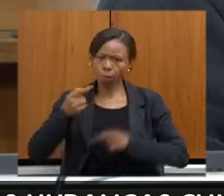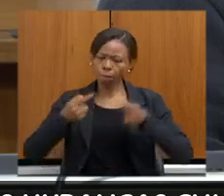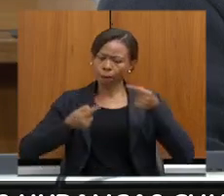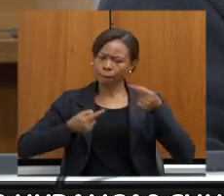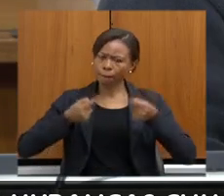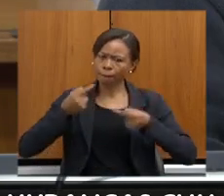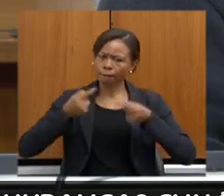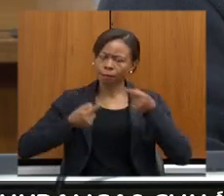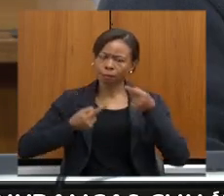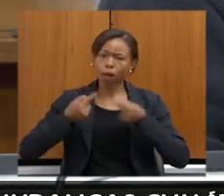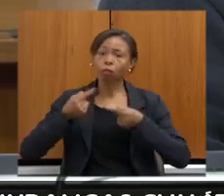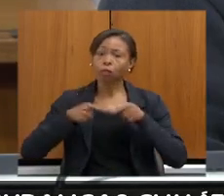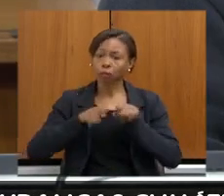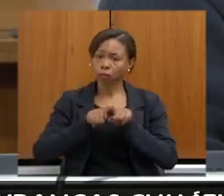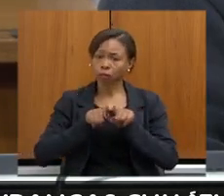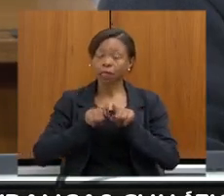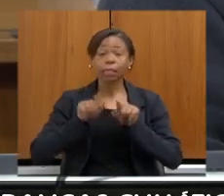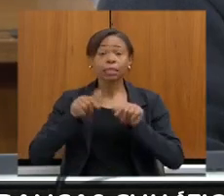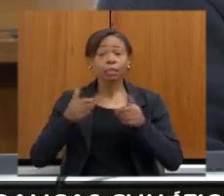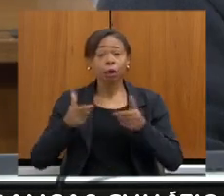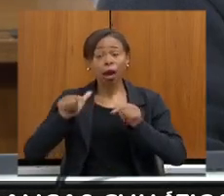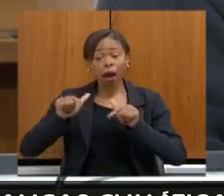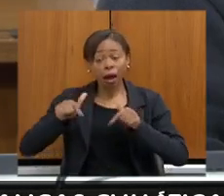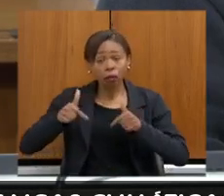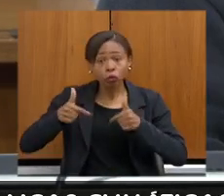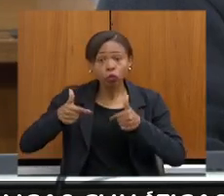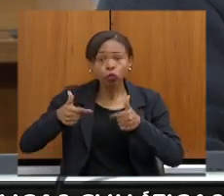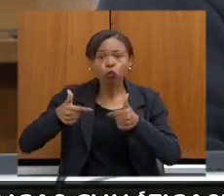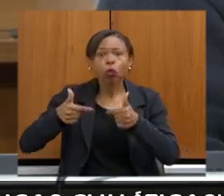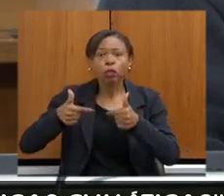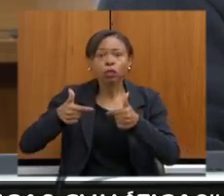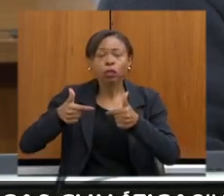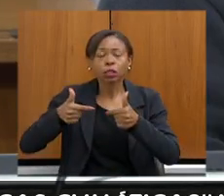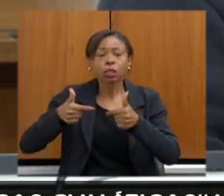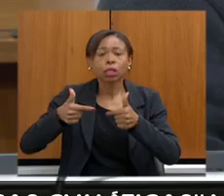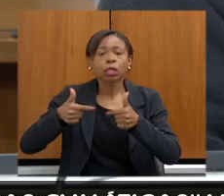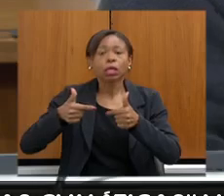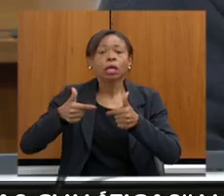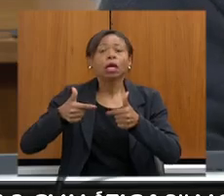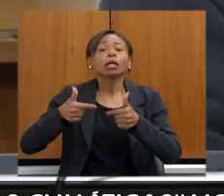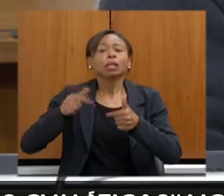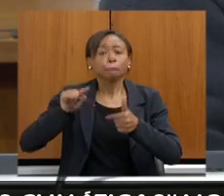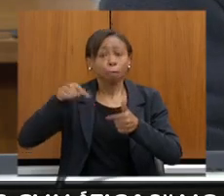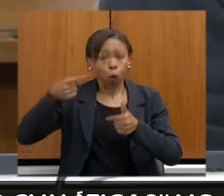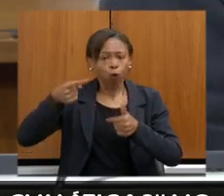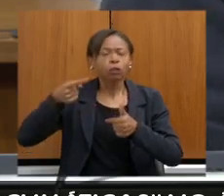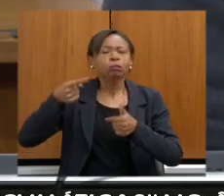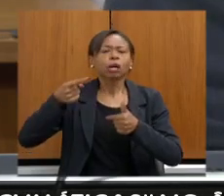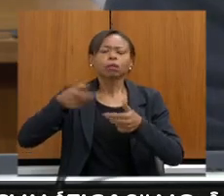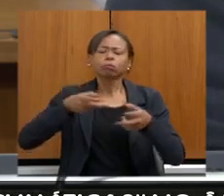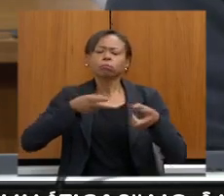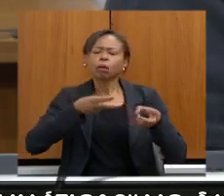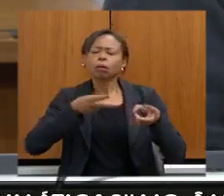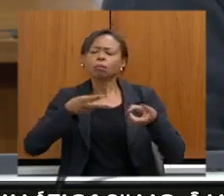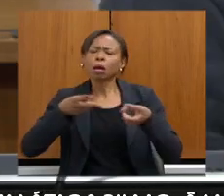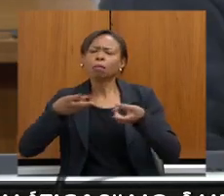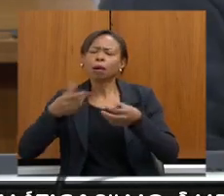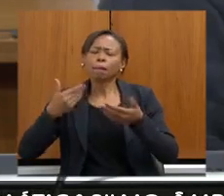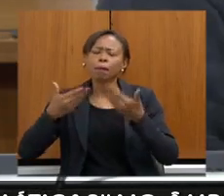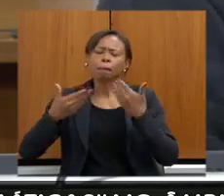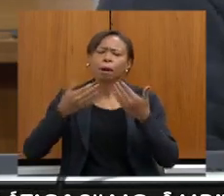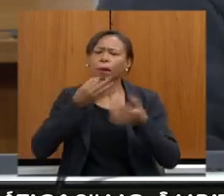acredita que as ações que serão colocadas ali, a gente vai ter um momento de escuta dos setores, isso vai ser